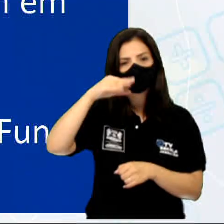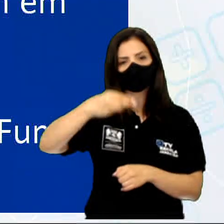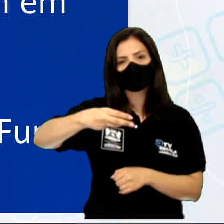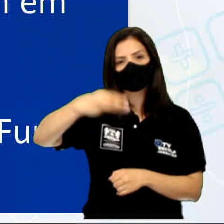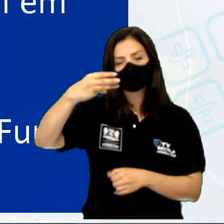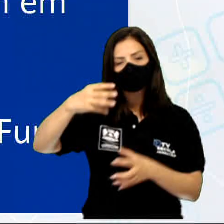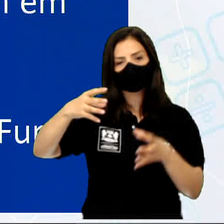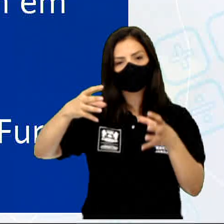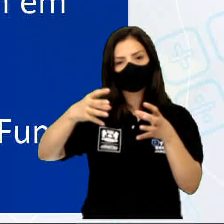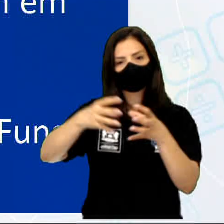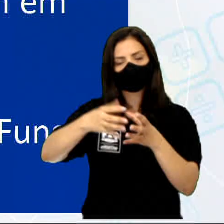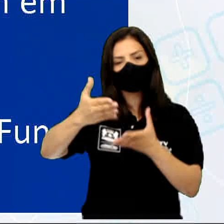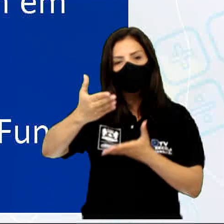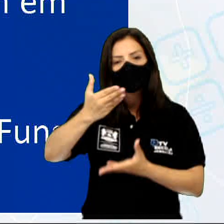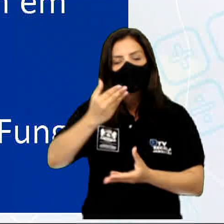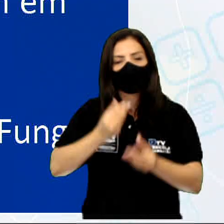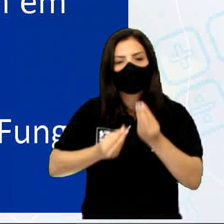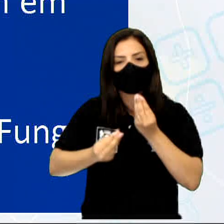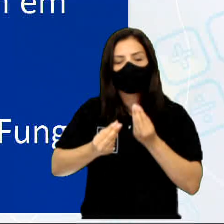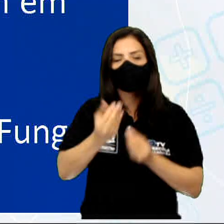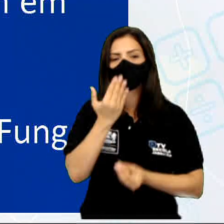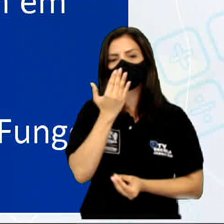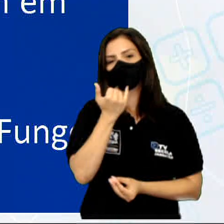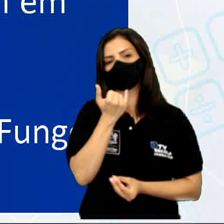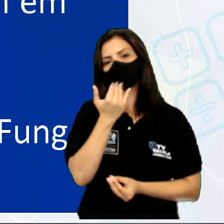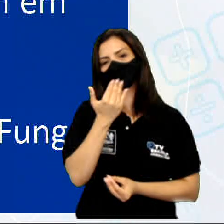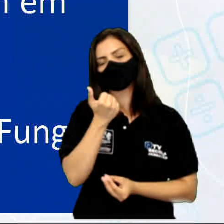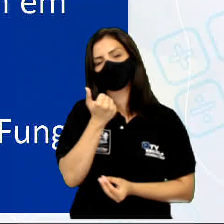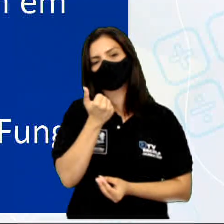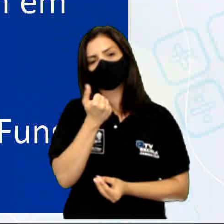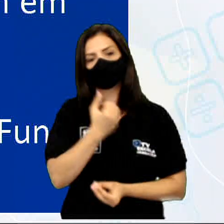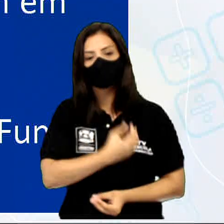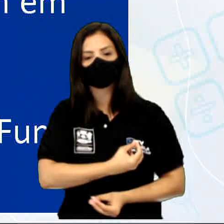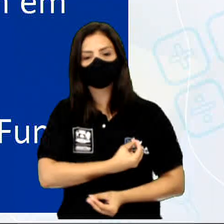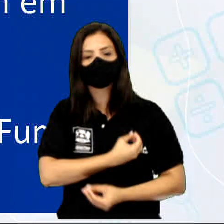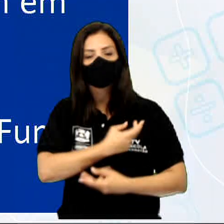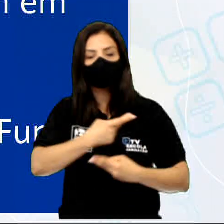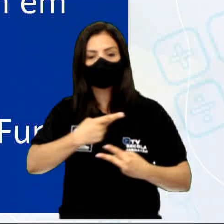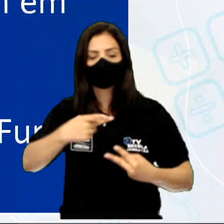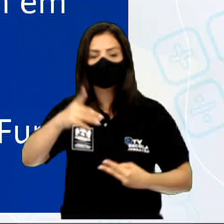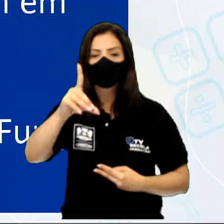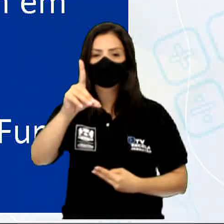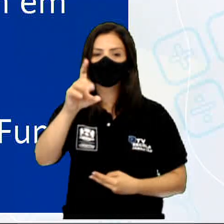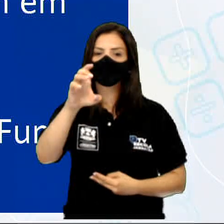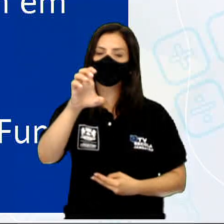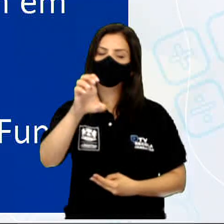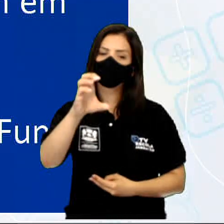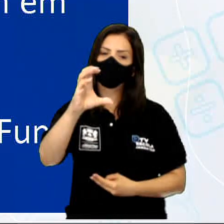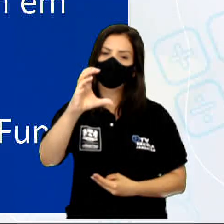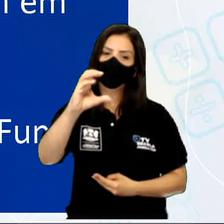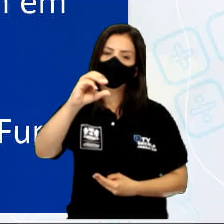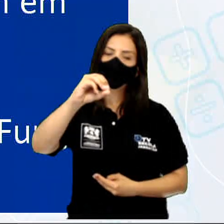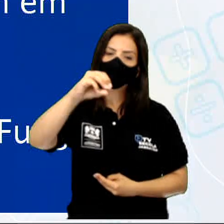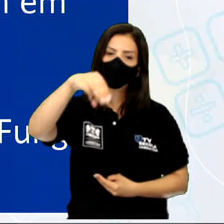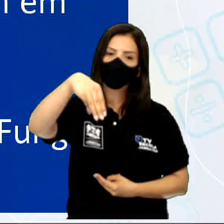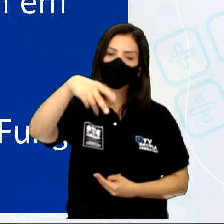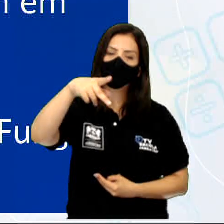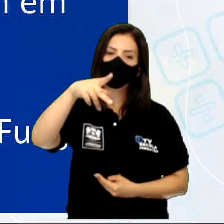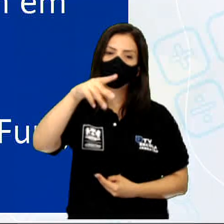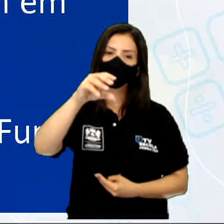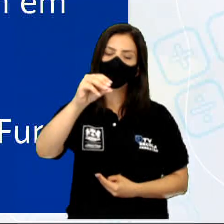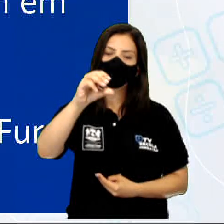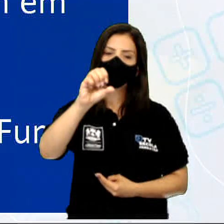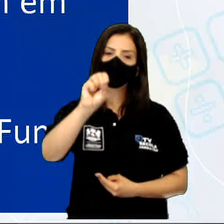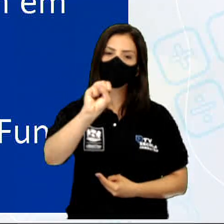categoria nas relações alimentares, que são os seres decompositores, que também são muito importantes.